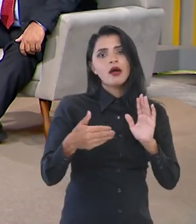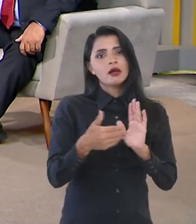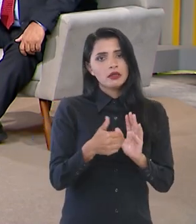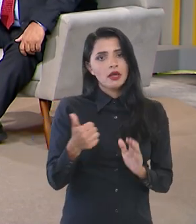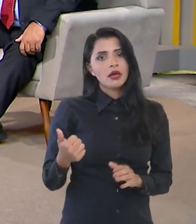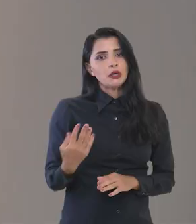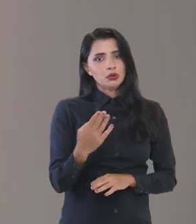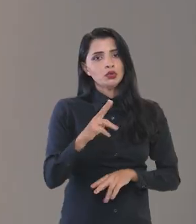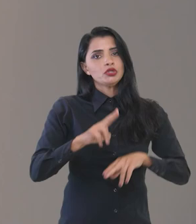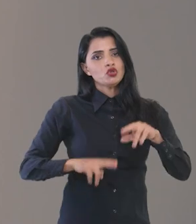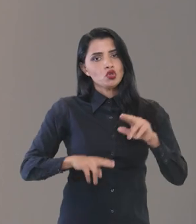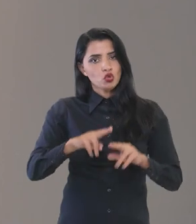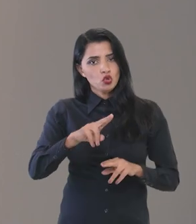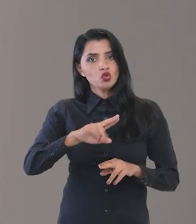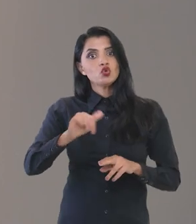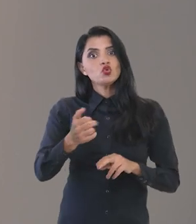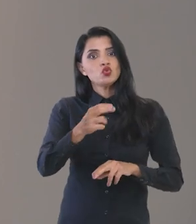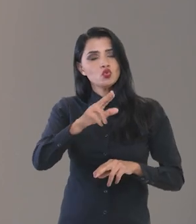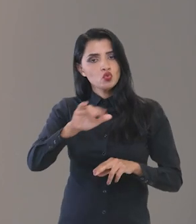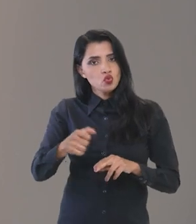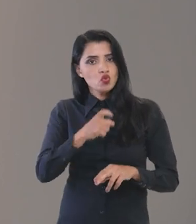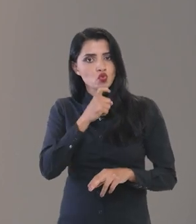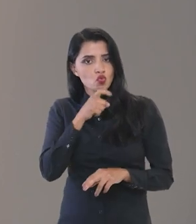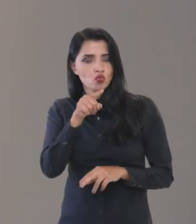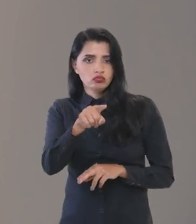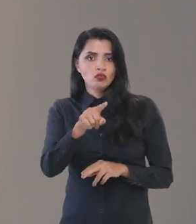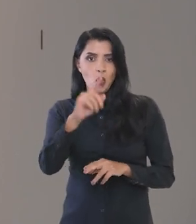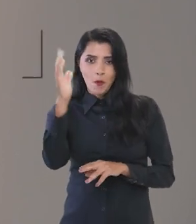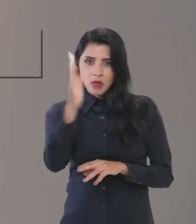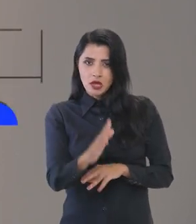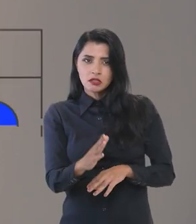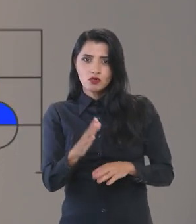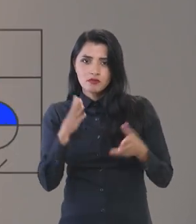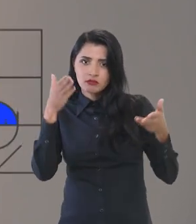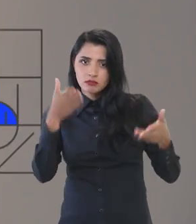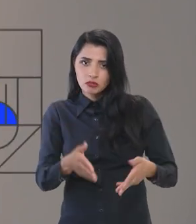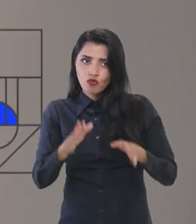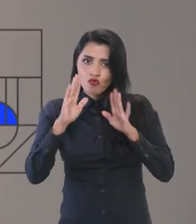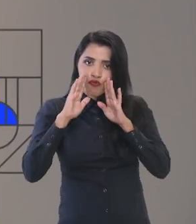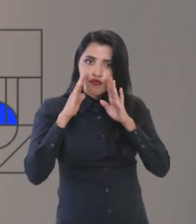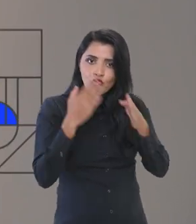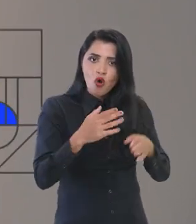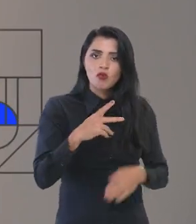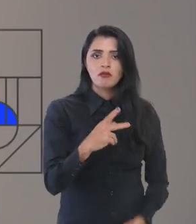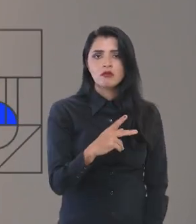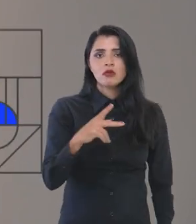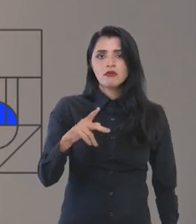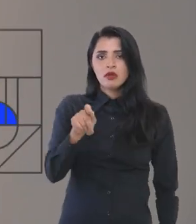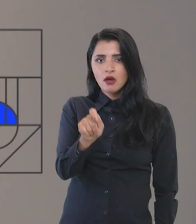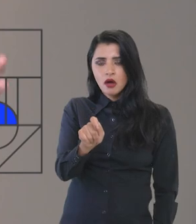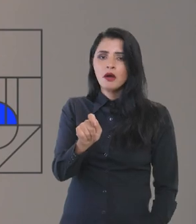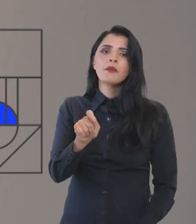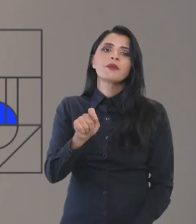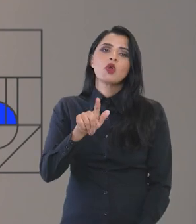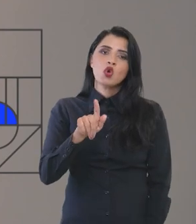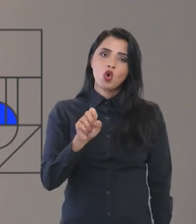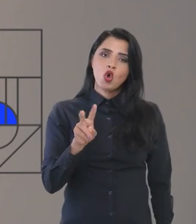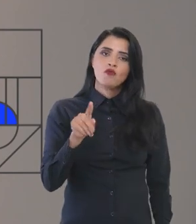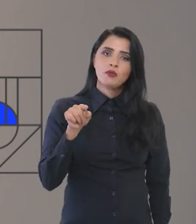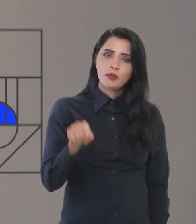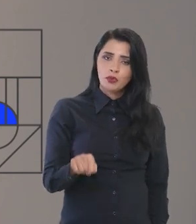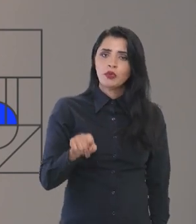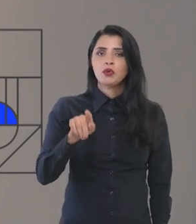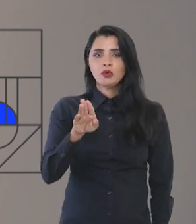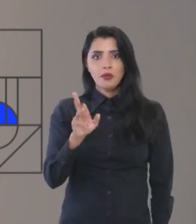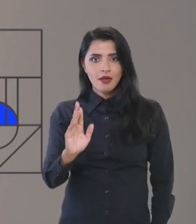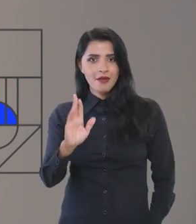Até 14 de julho, então, o Brasil Participativo está focado no PPA, né, gov.br